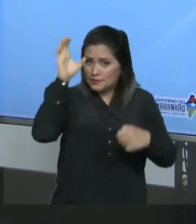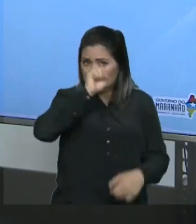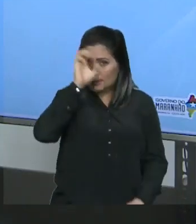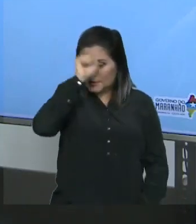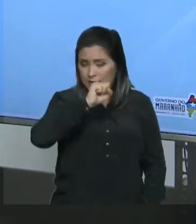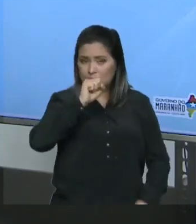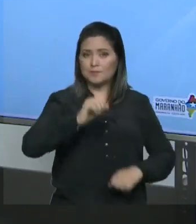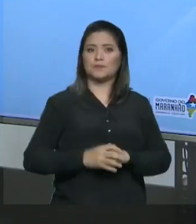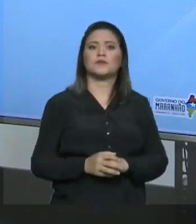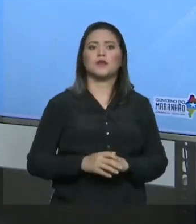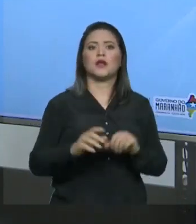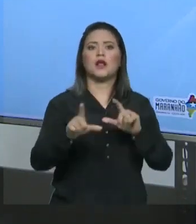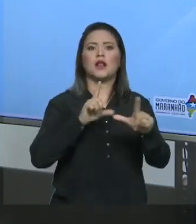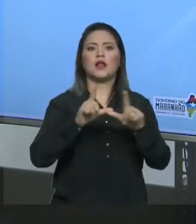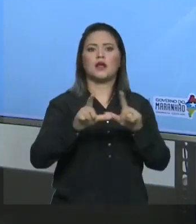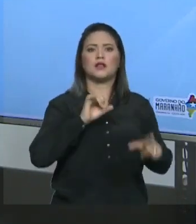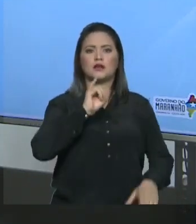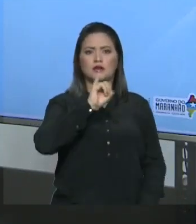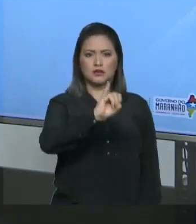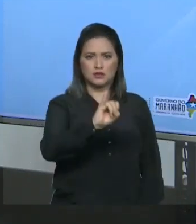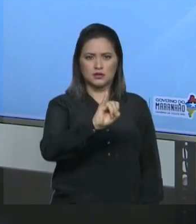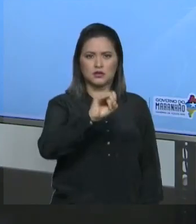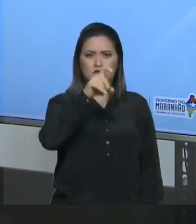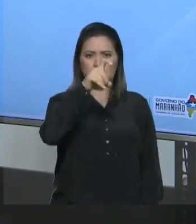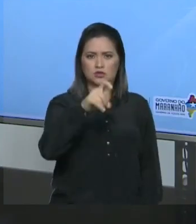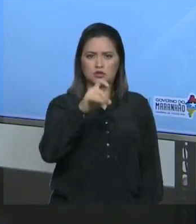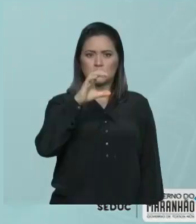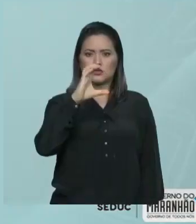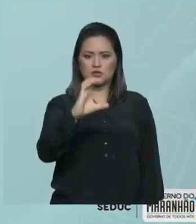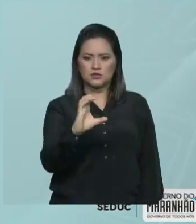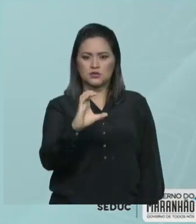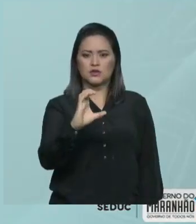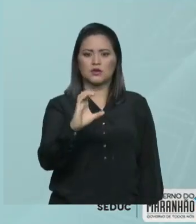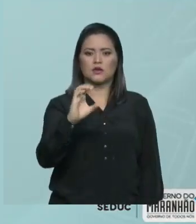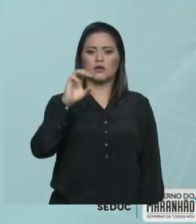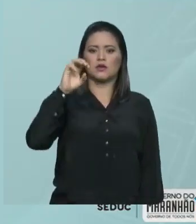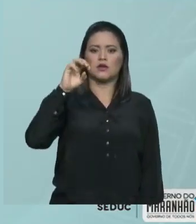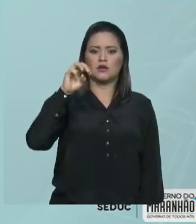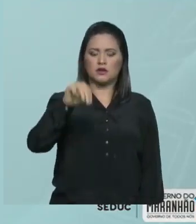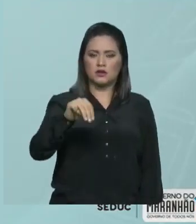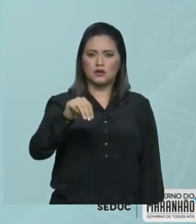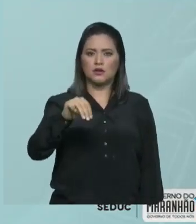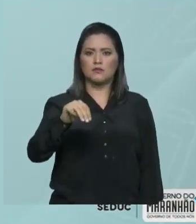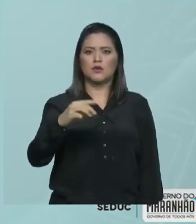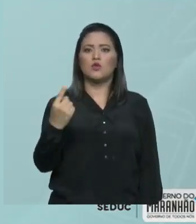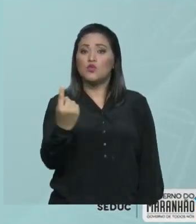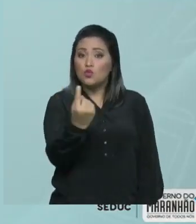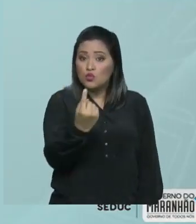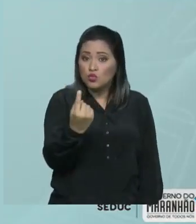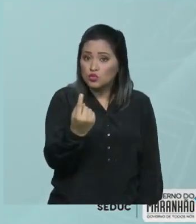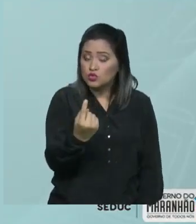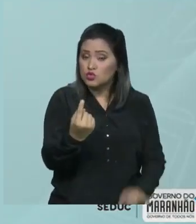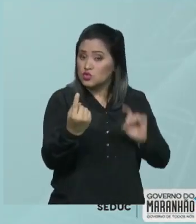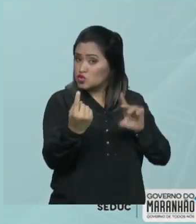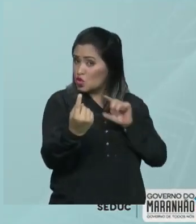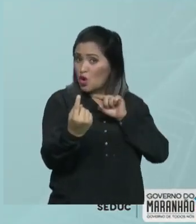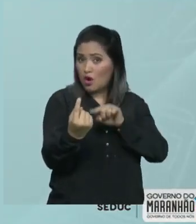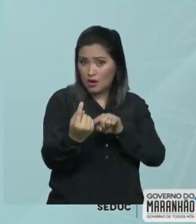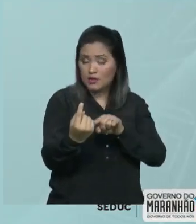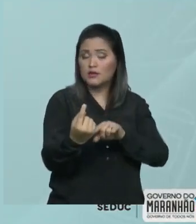símbolos I, X, C e M são os únicos. Somente esses